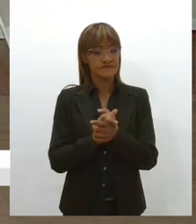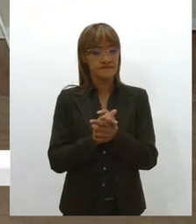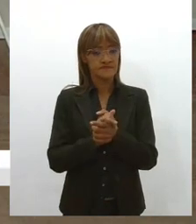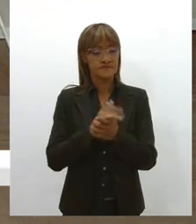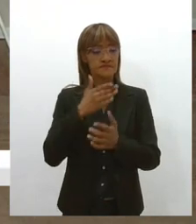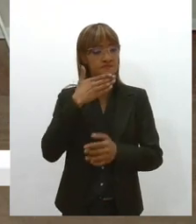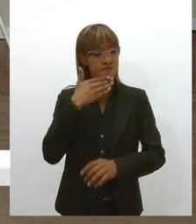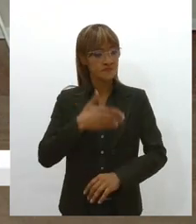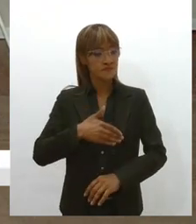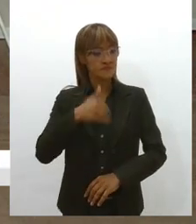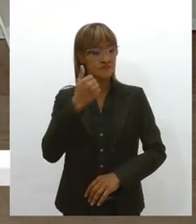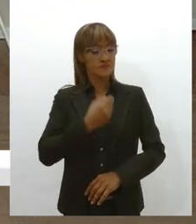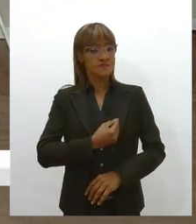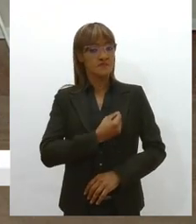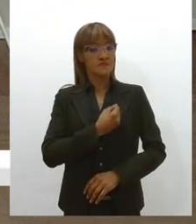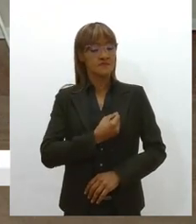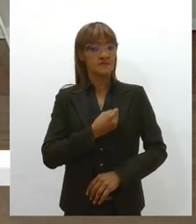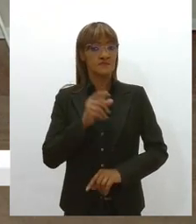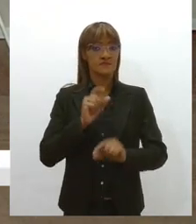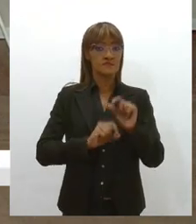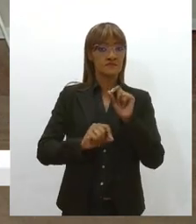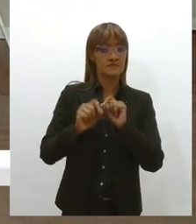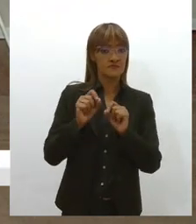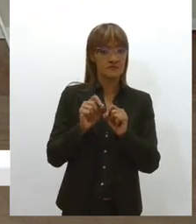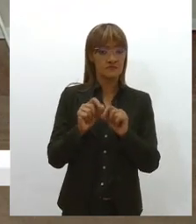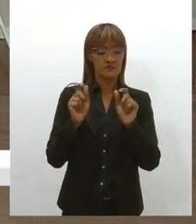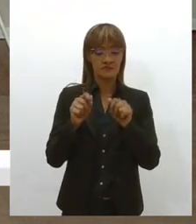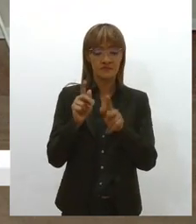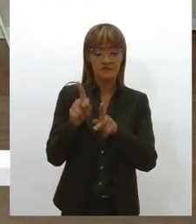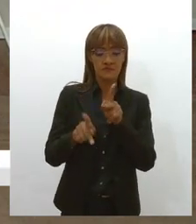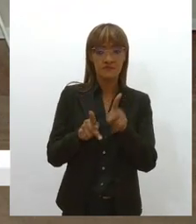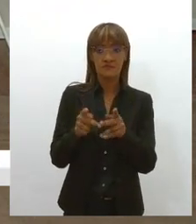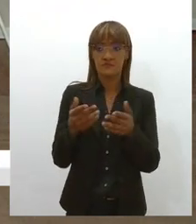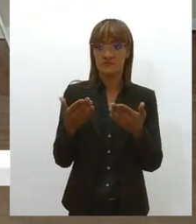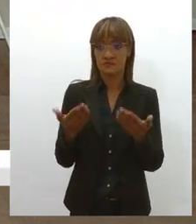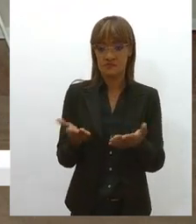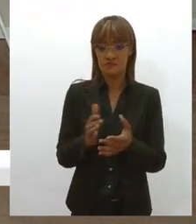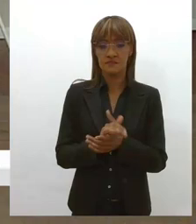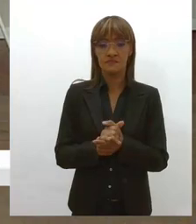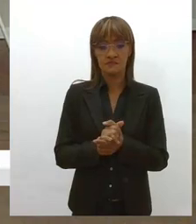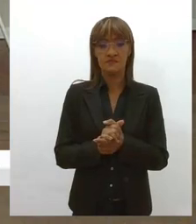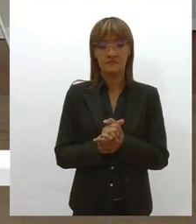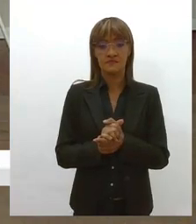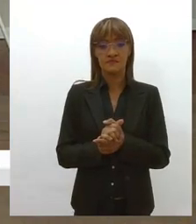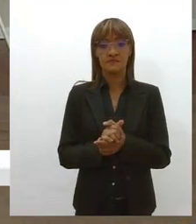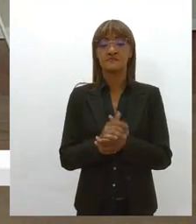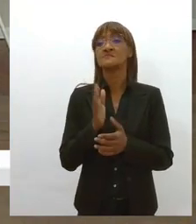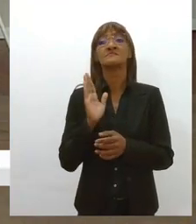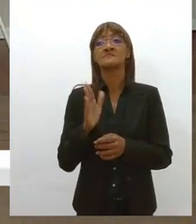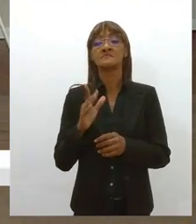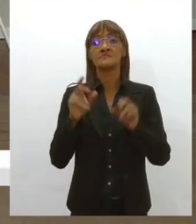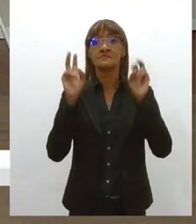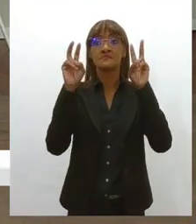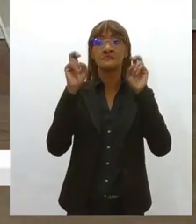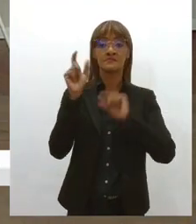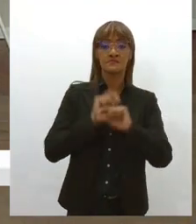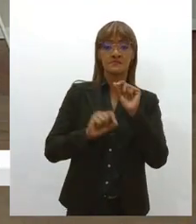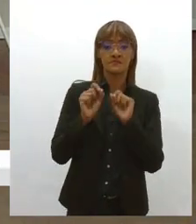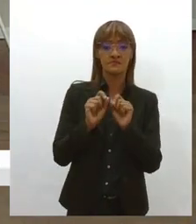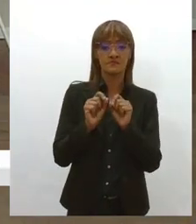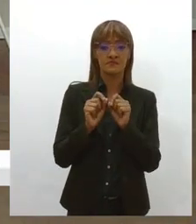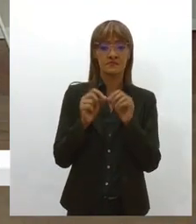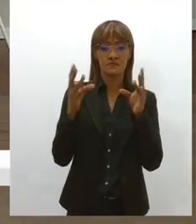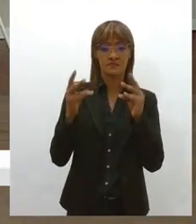do atendimento da população. Então, esse tema circunda várias questões